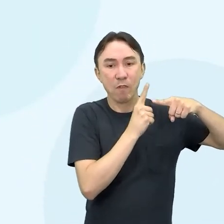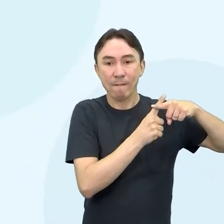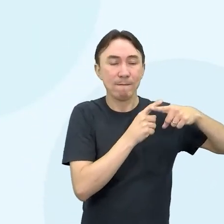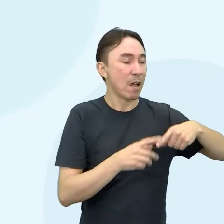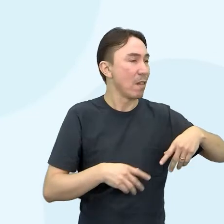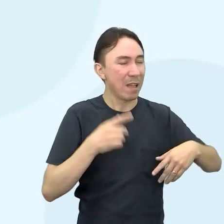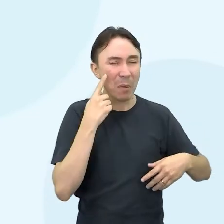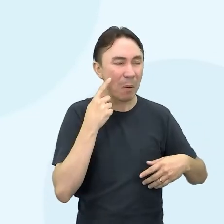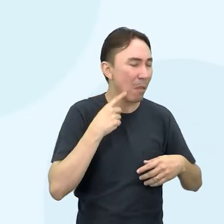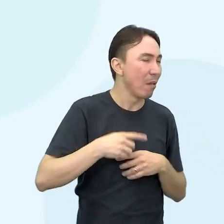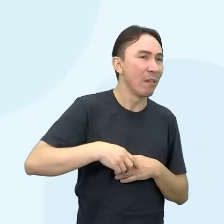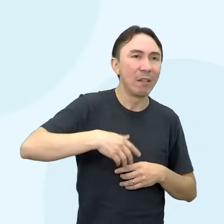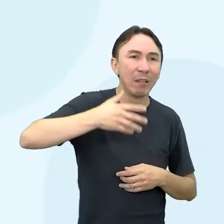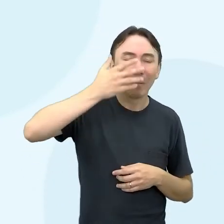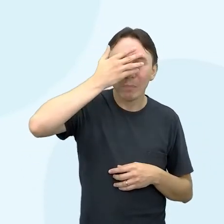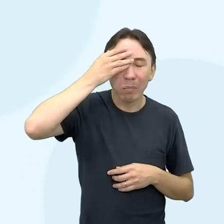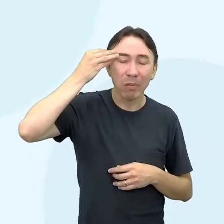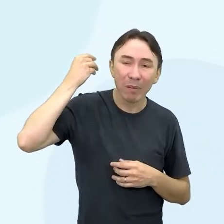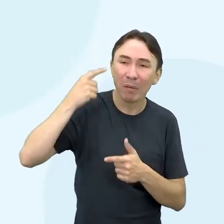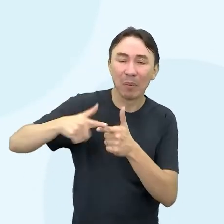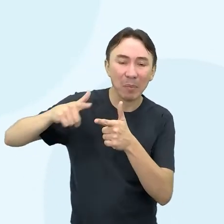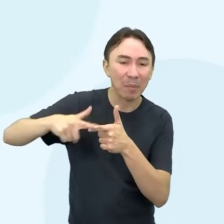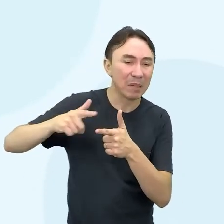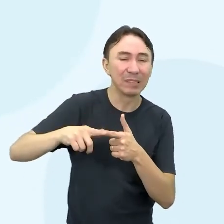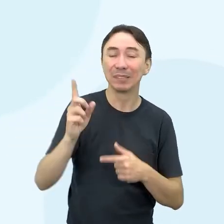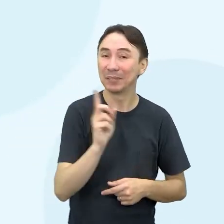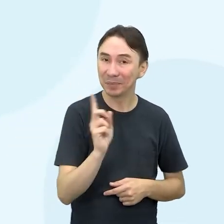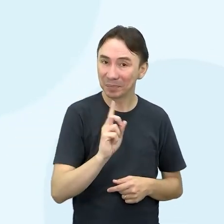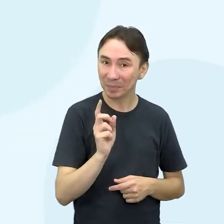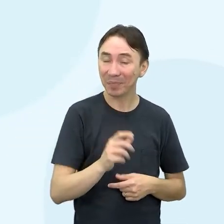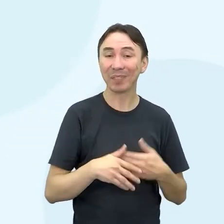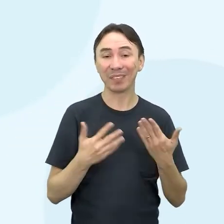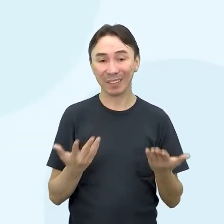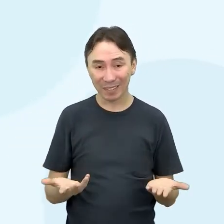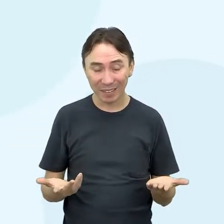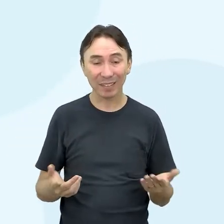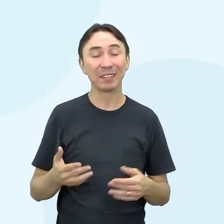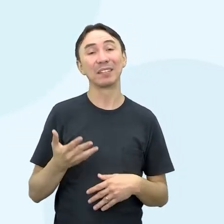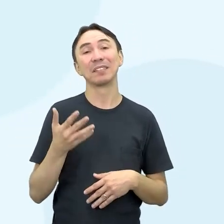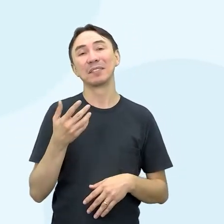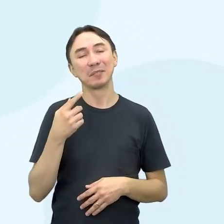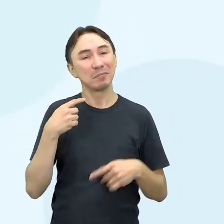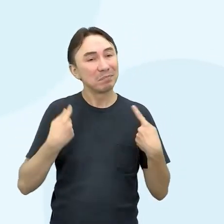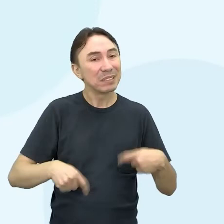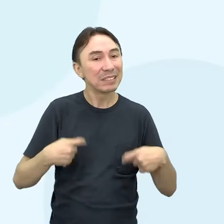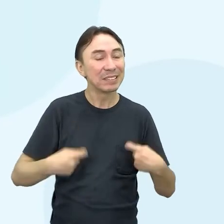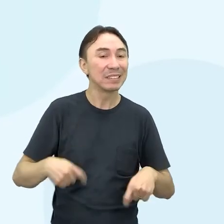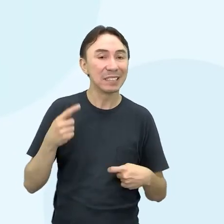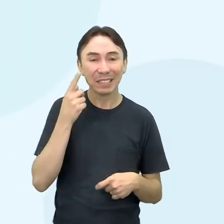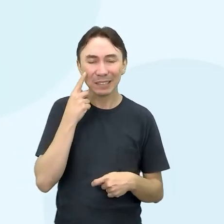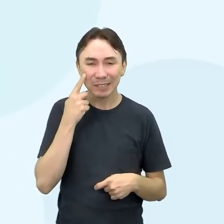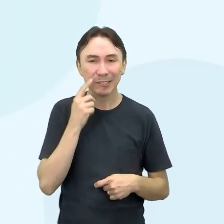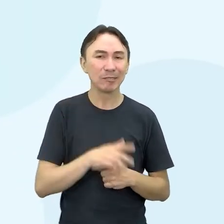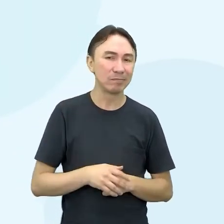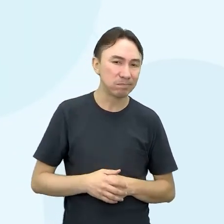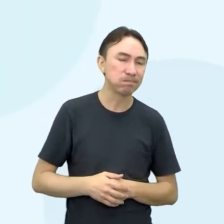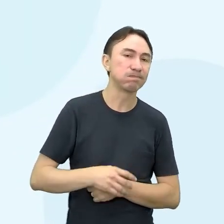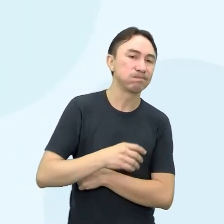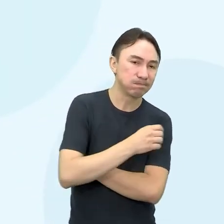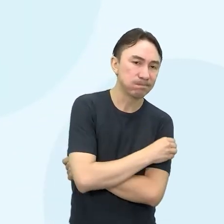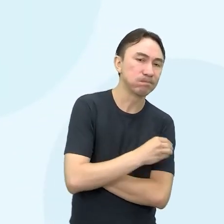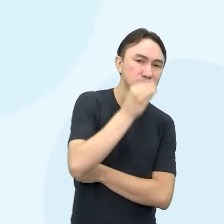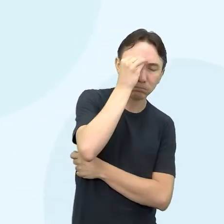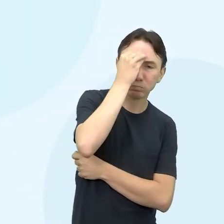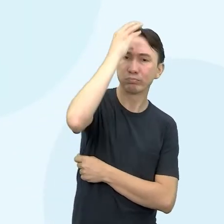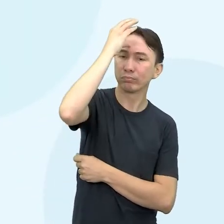perdem credibilidade com promessas inatingíveis. Por isso, conhecer bem o negócio é fundamental para